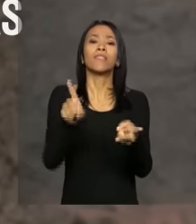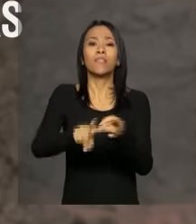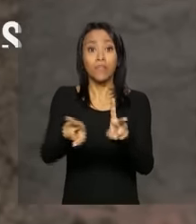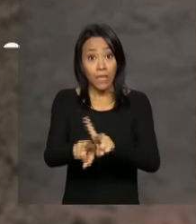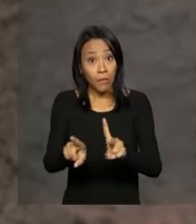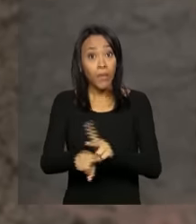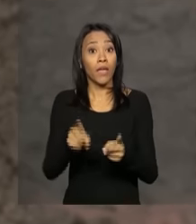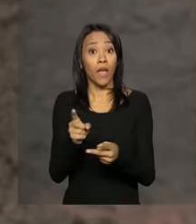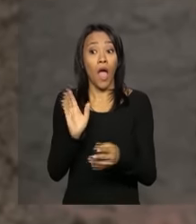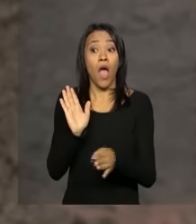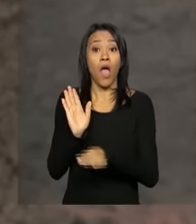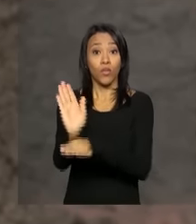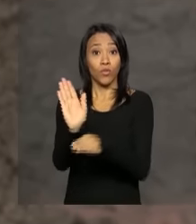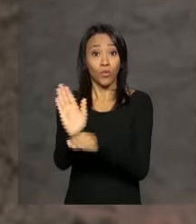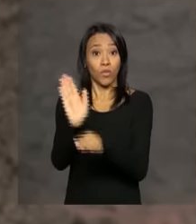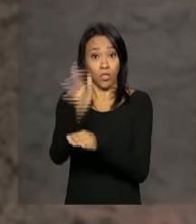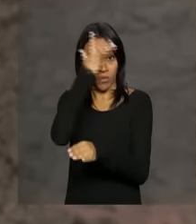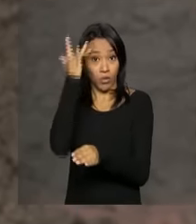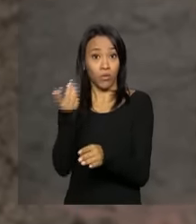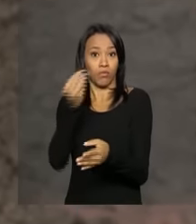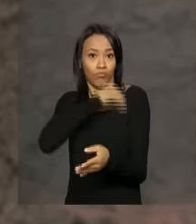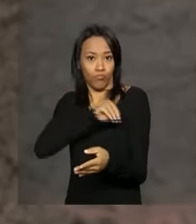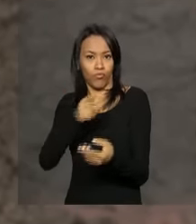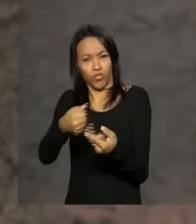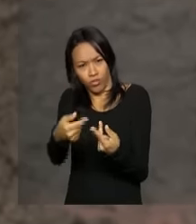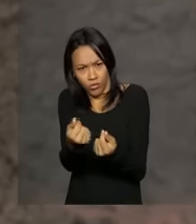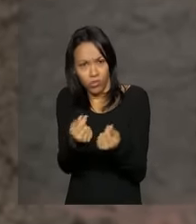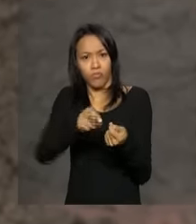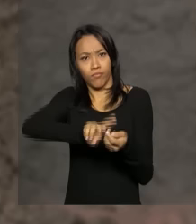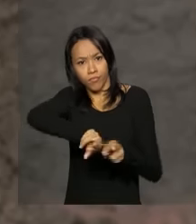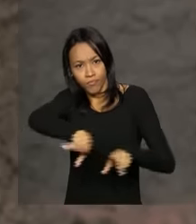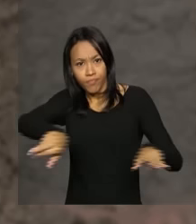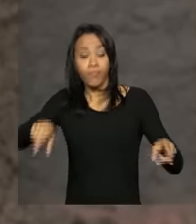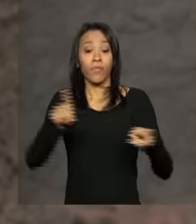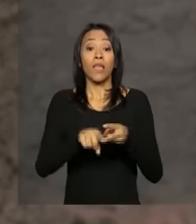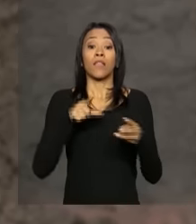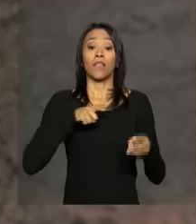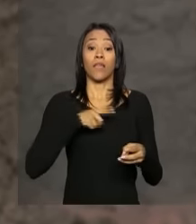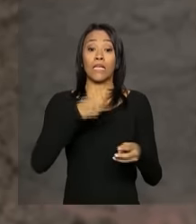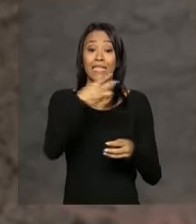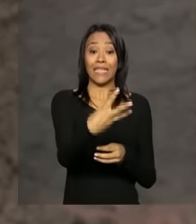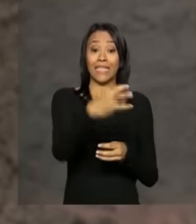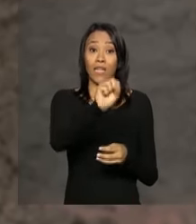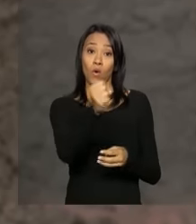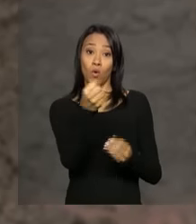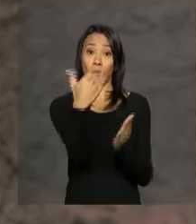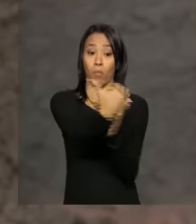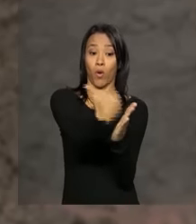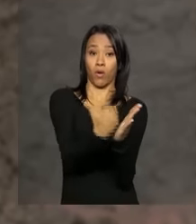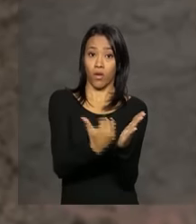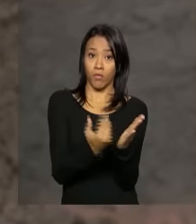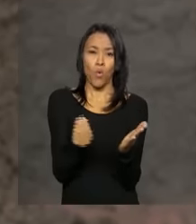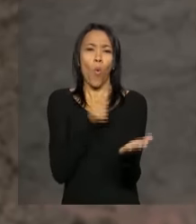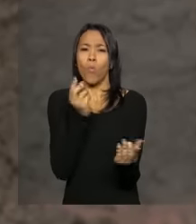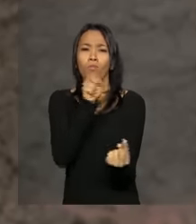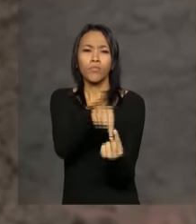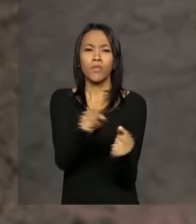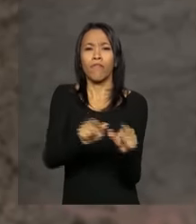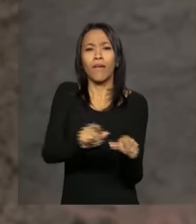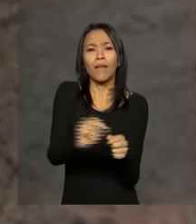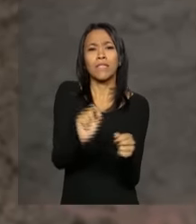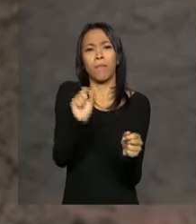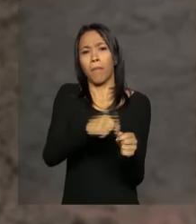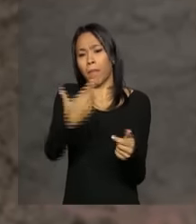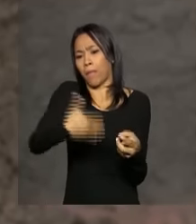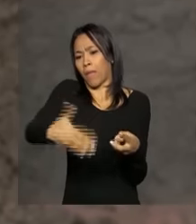compensatórias. São 38 programas que vão ser desenvolvidos nos próximos 15 anos. De 2016 até